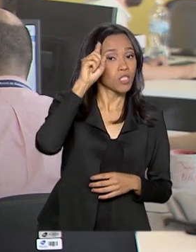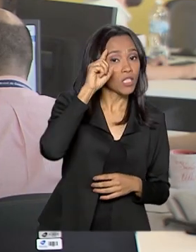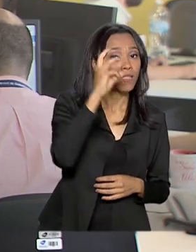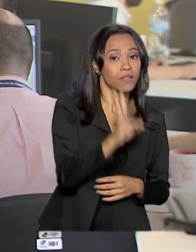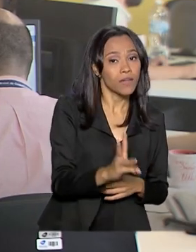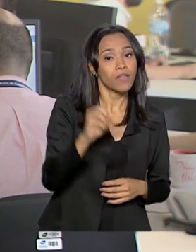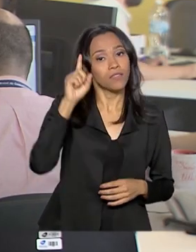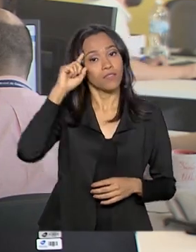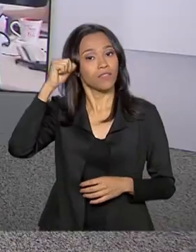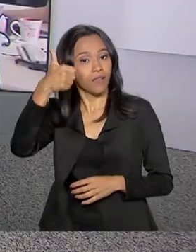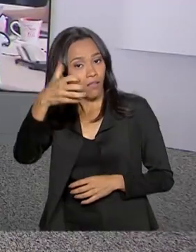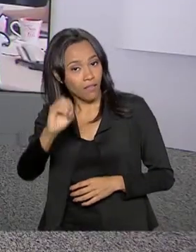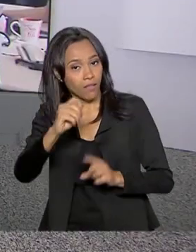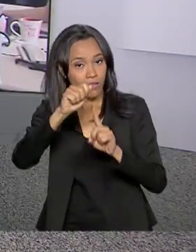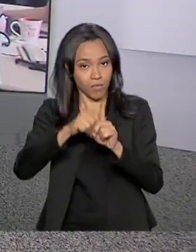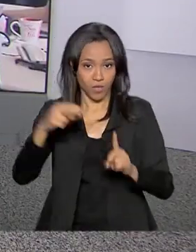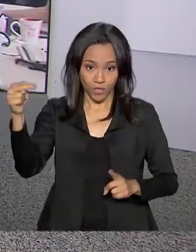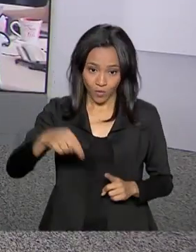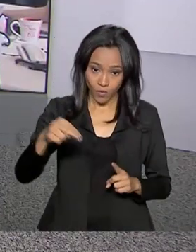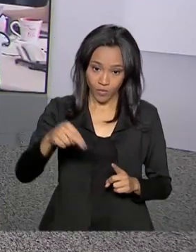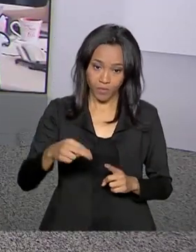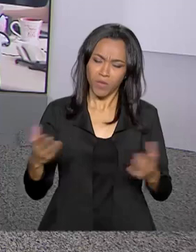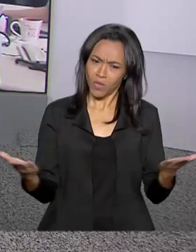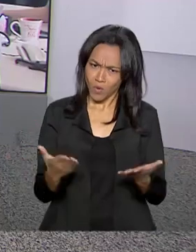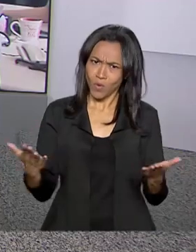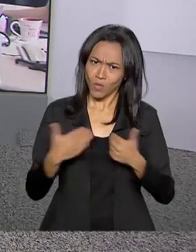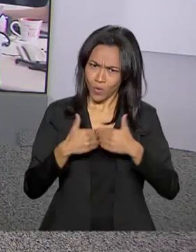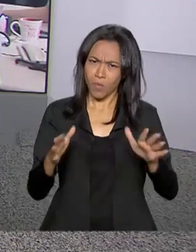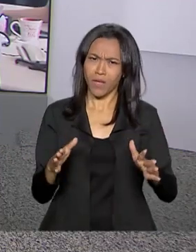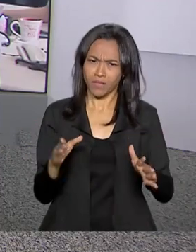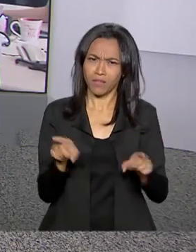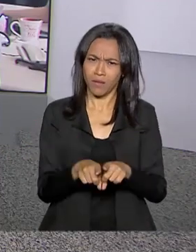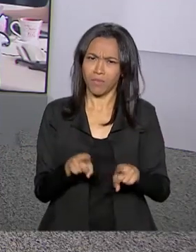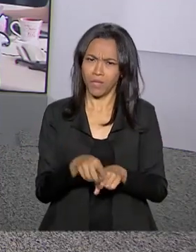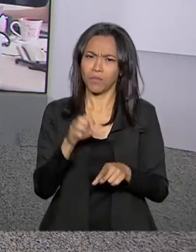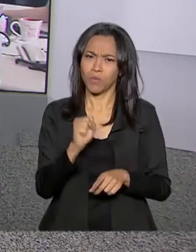10 de novembro. Carla. Começa a consulta para vagas ou Sisu, né?